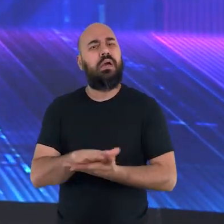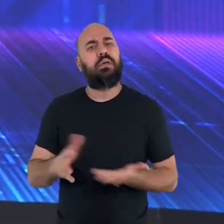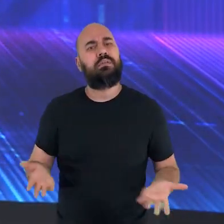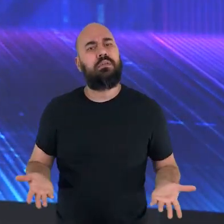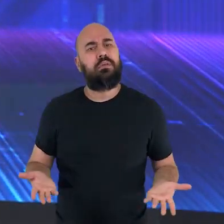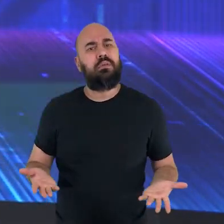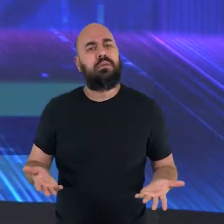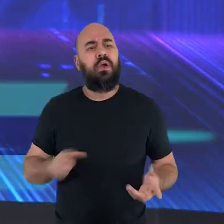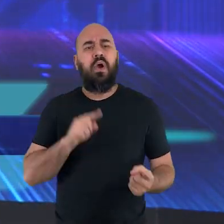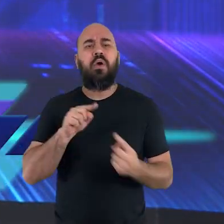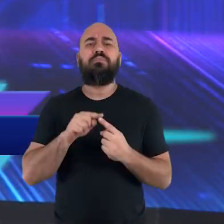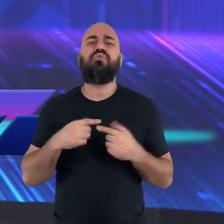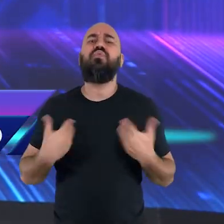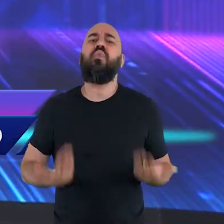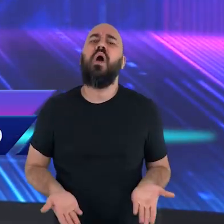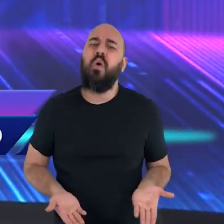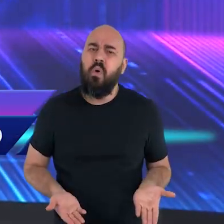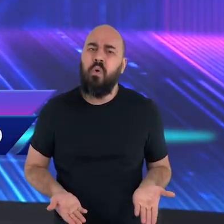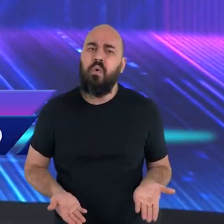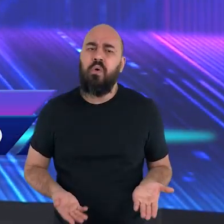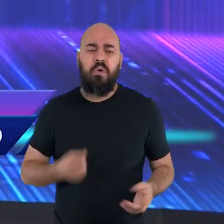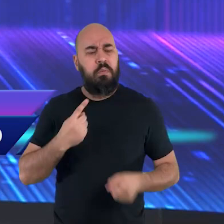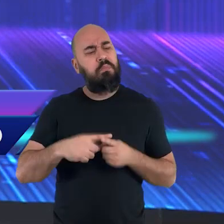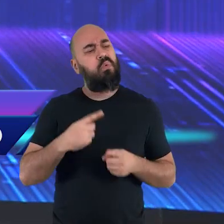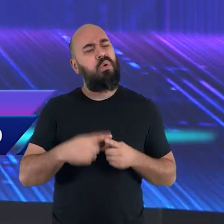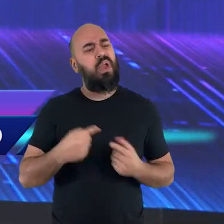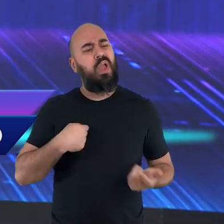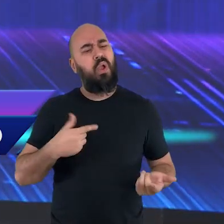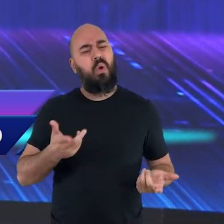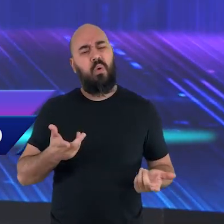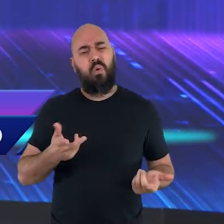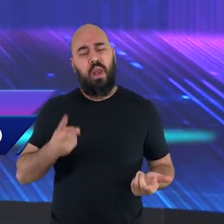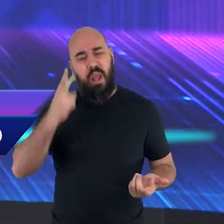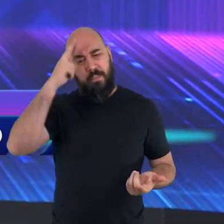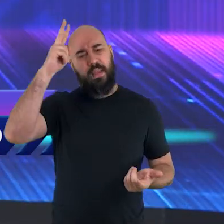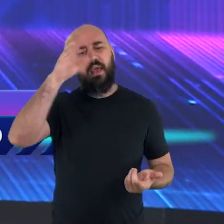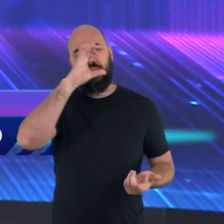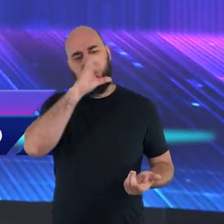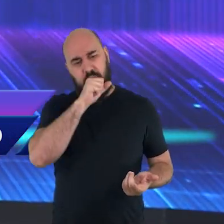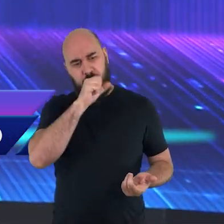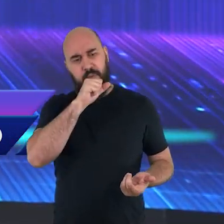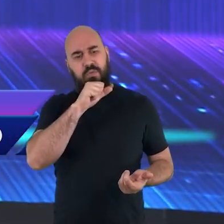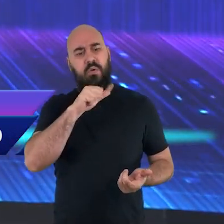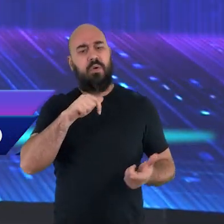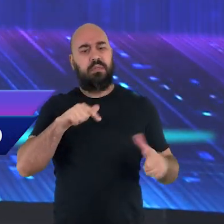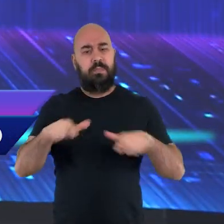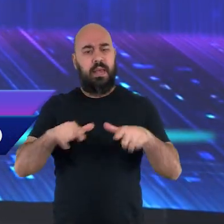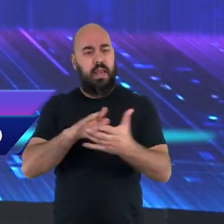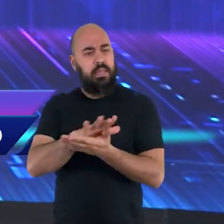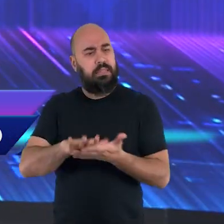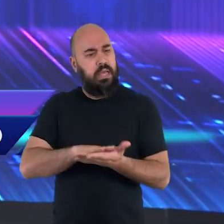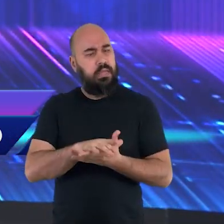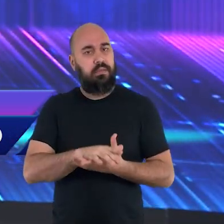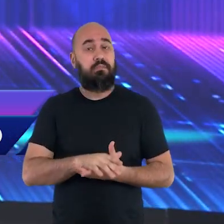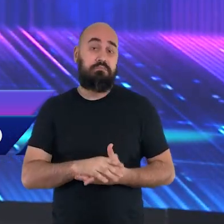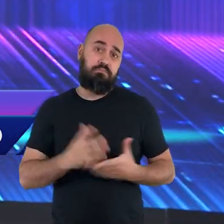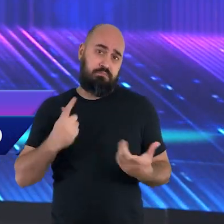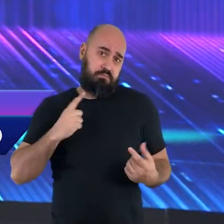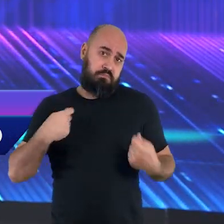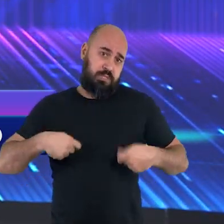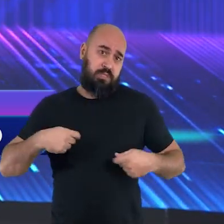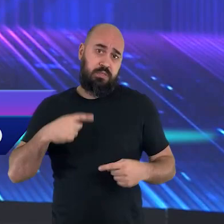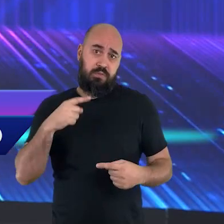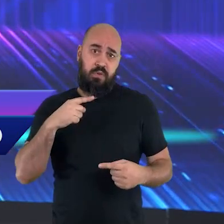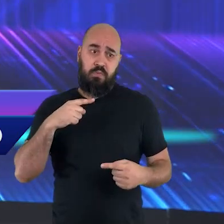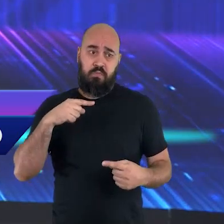Qual a razão de ninguém trabalhar? Por que devo eu lembrar do sábado para santificá-lo? Tem que ter uma razão para isso.